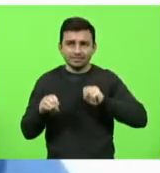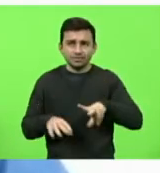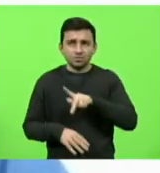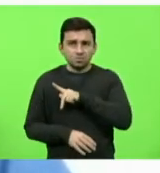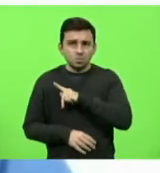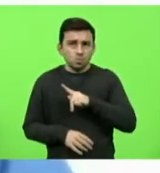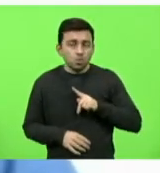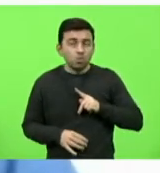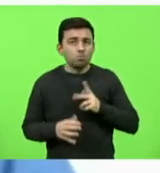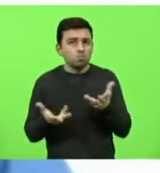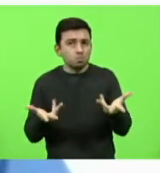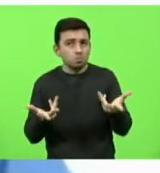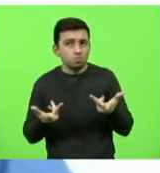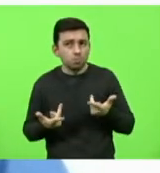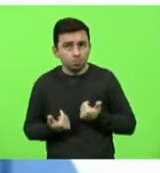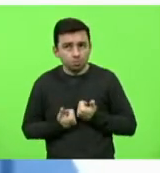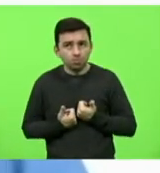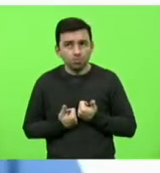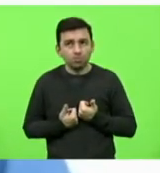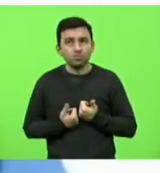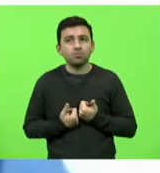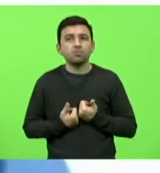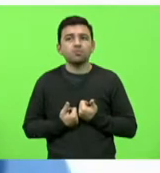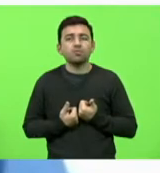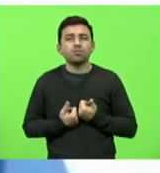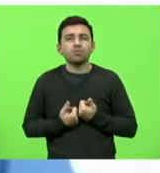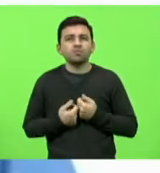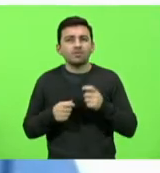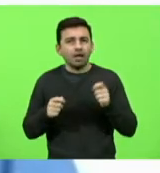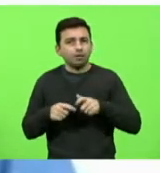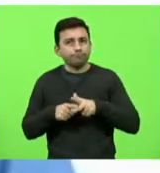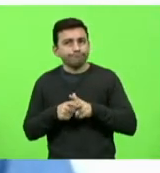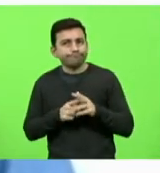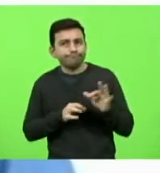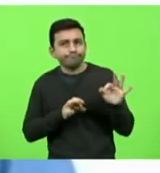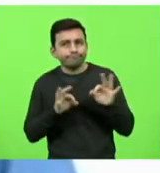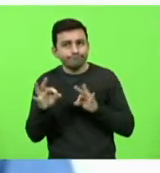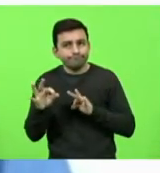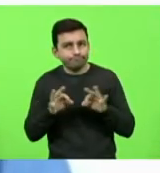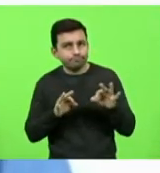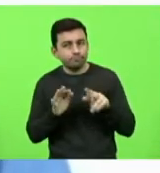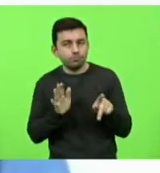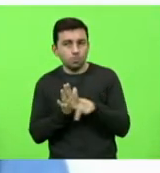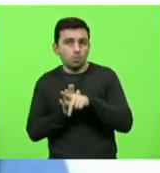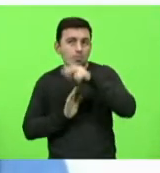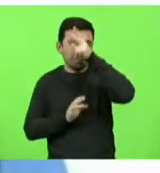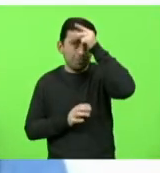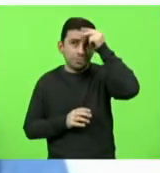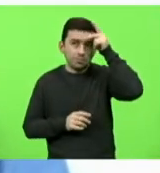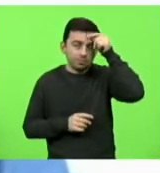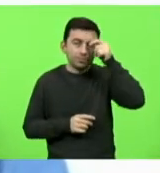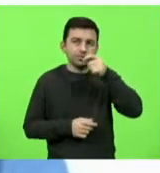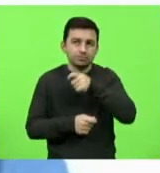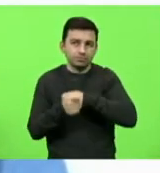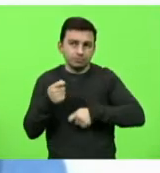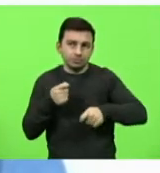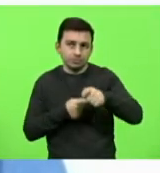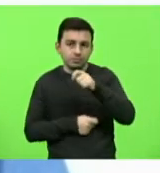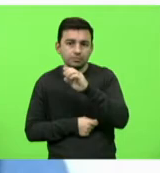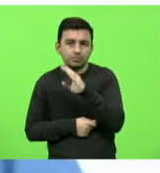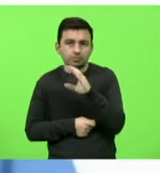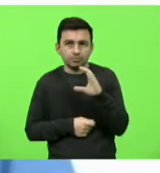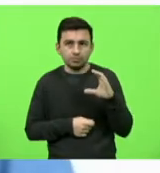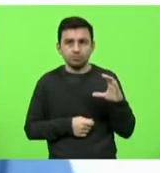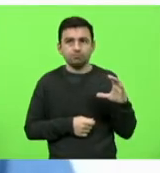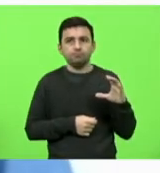qualidade, e que foi feita uma reforma lá, pela Prefeitura, pela Administração Municipal de Balneário Camboriú,